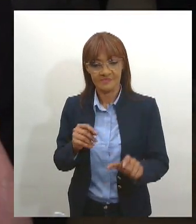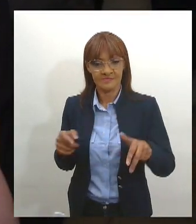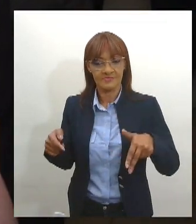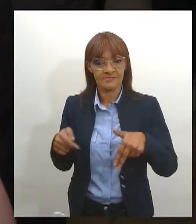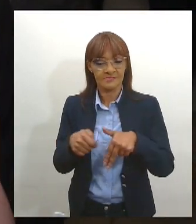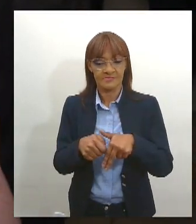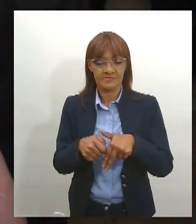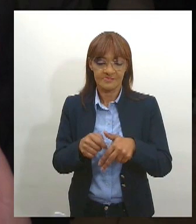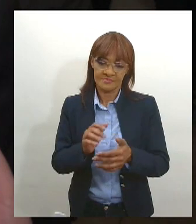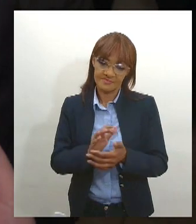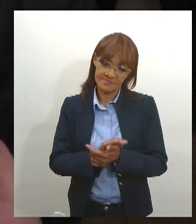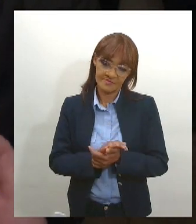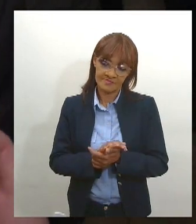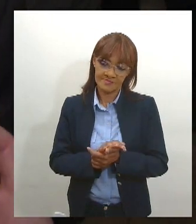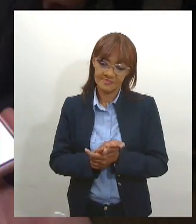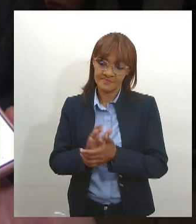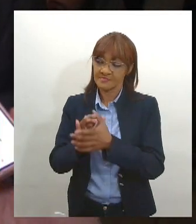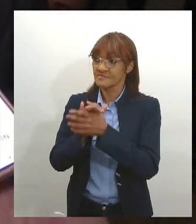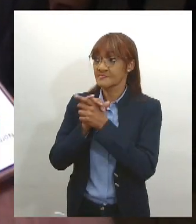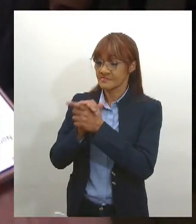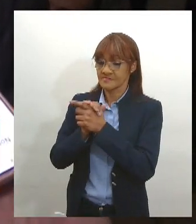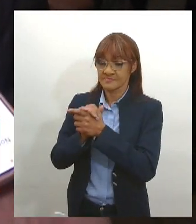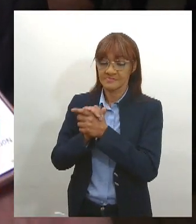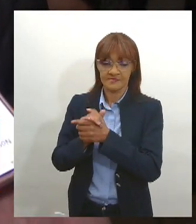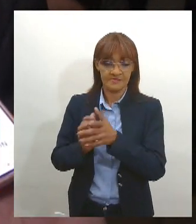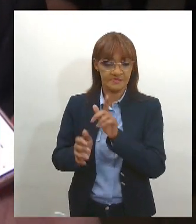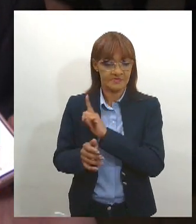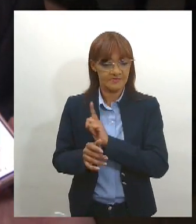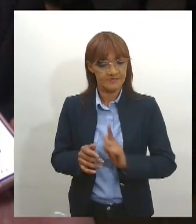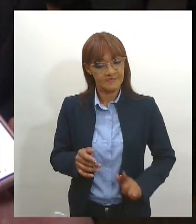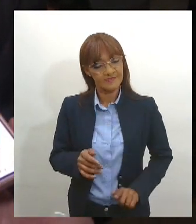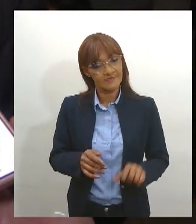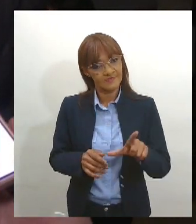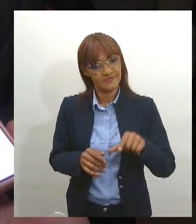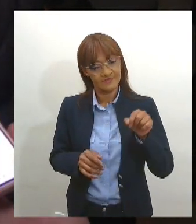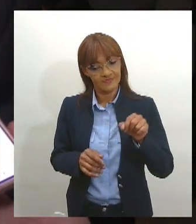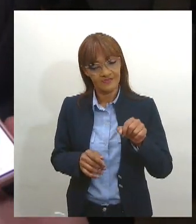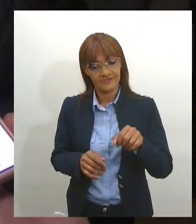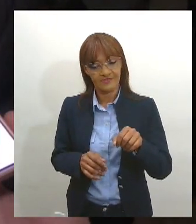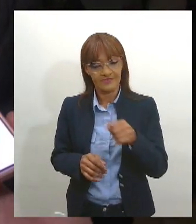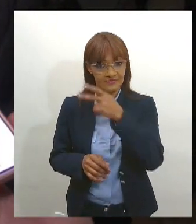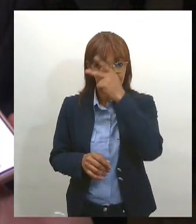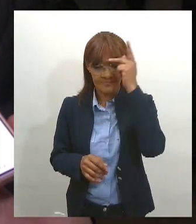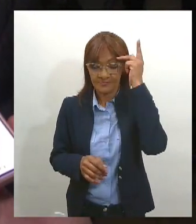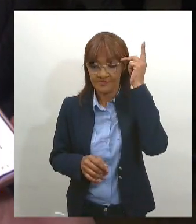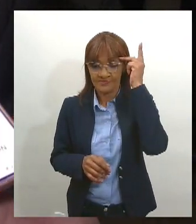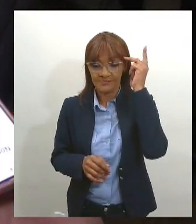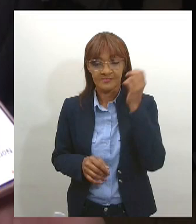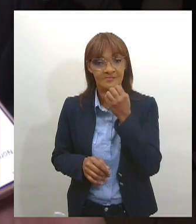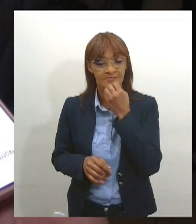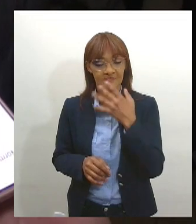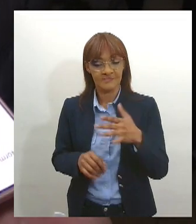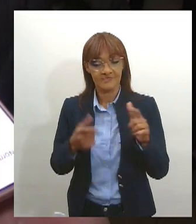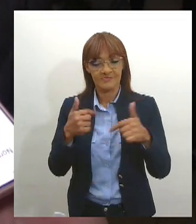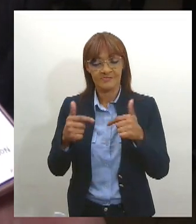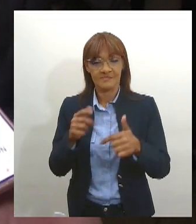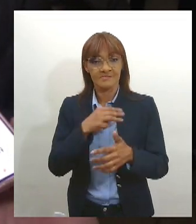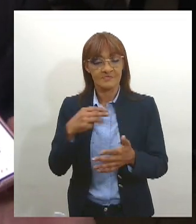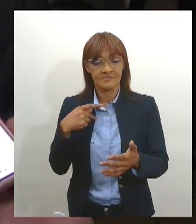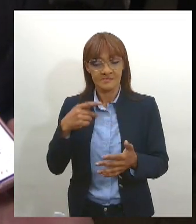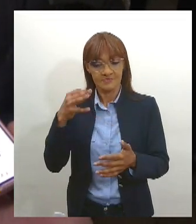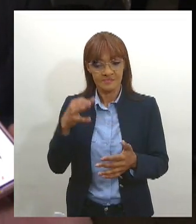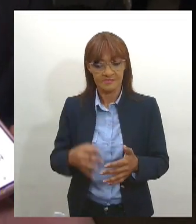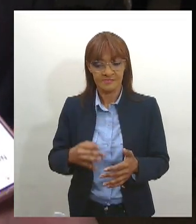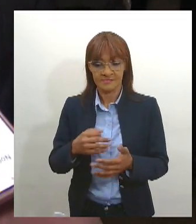parabéns ao governador por a escolha de um bom nome que tem um serviço prestado muito grande no Ministério Público e tem a tradição de